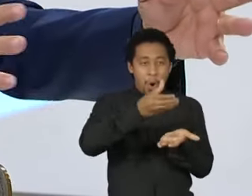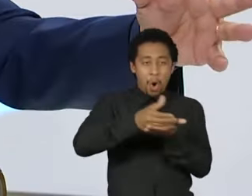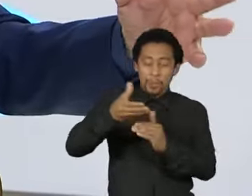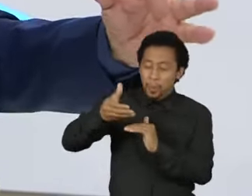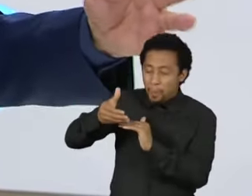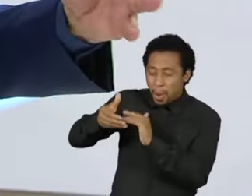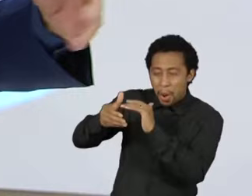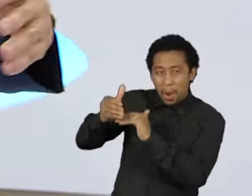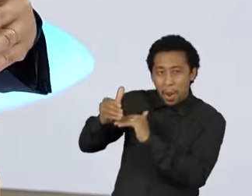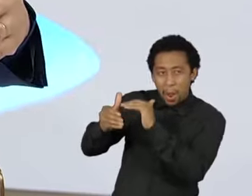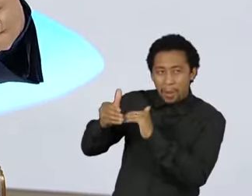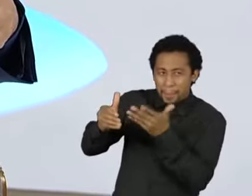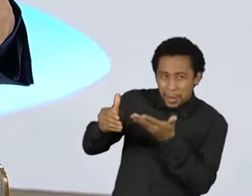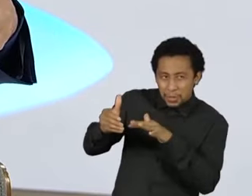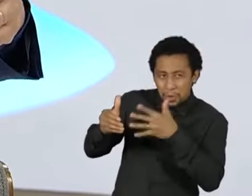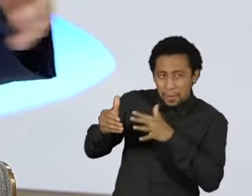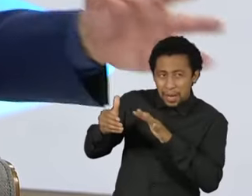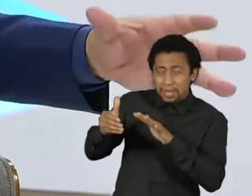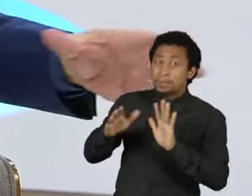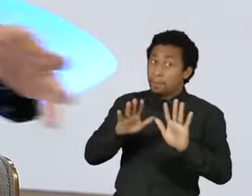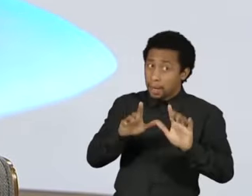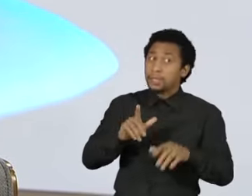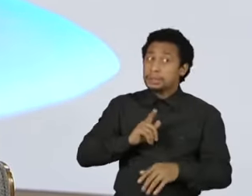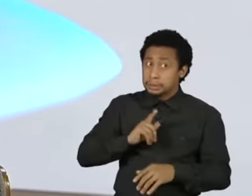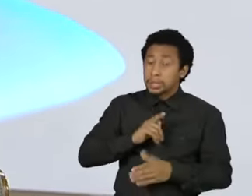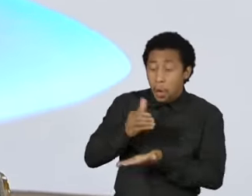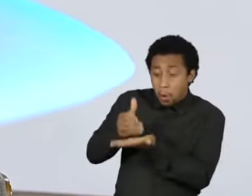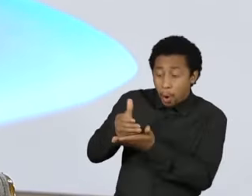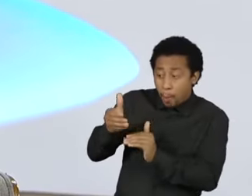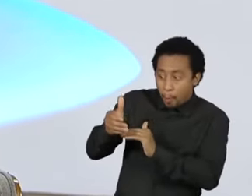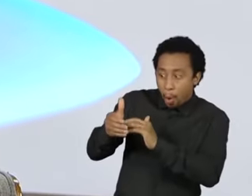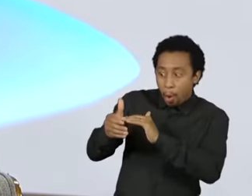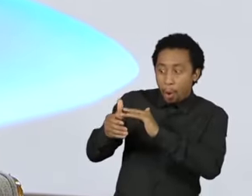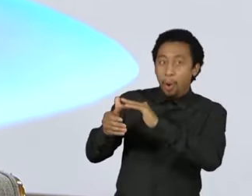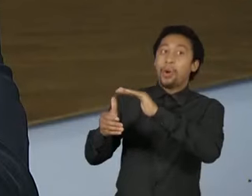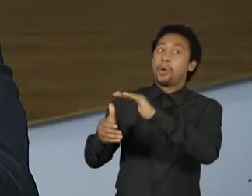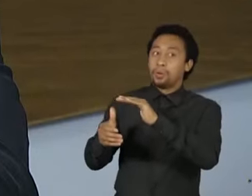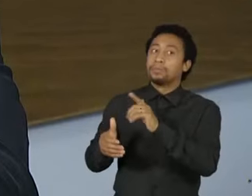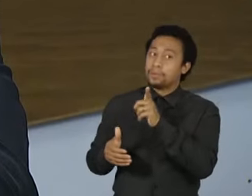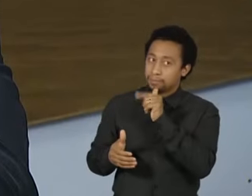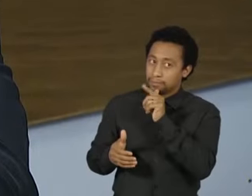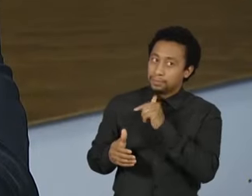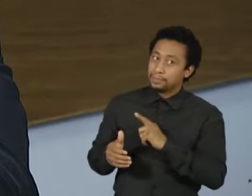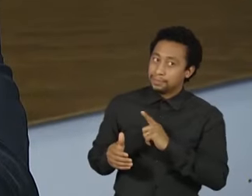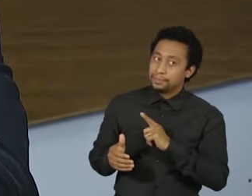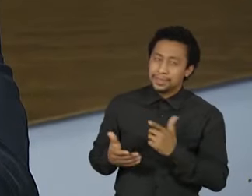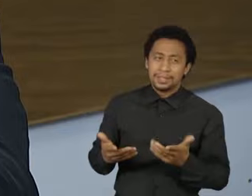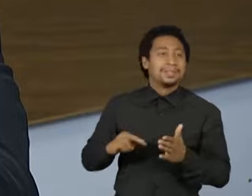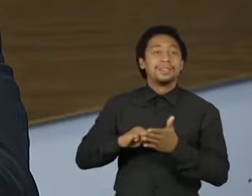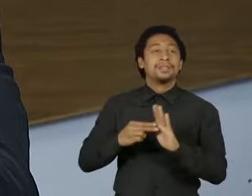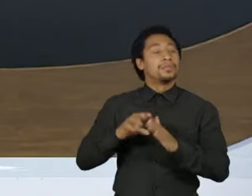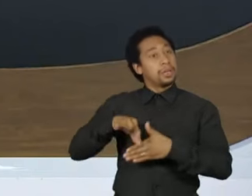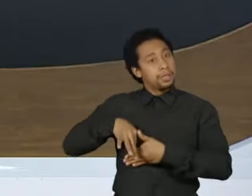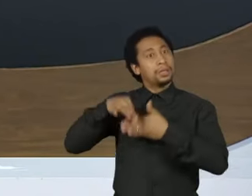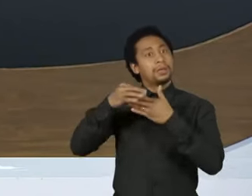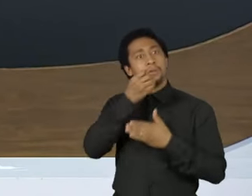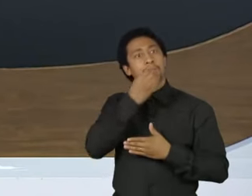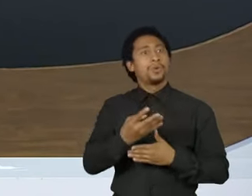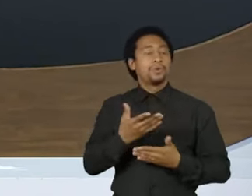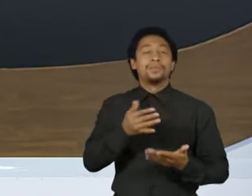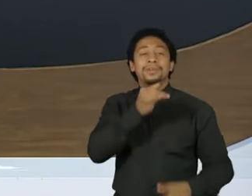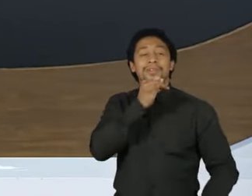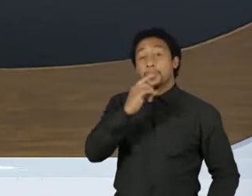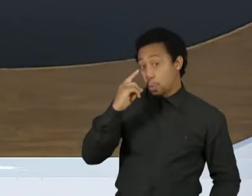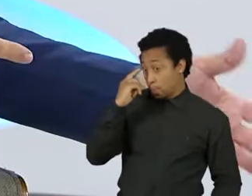ter volume também de água, assim, na formação de um outro ciclo de lideranças. Eu acho que nós, brasileiros, precisamos estimular. Por exemplo, o Luciano